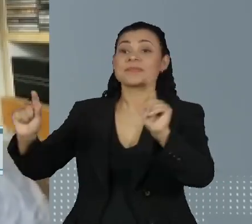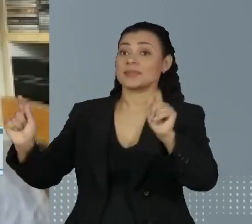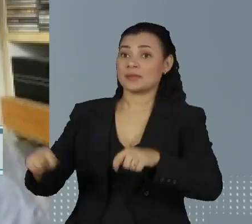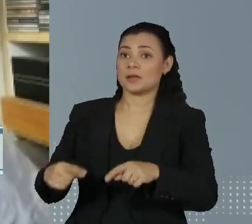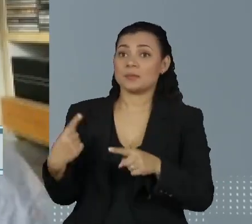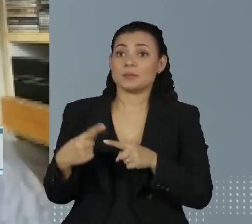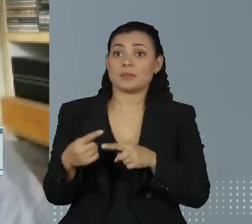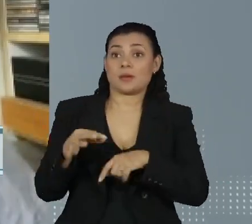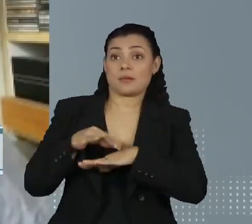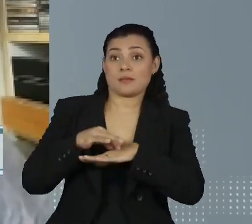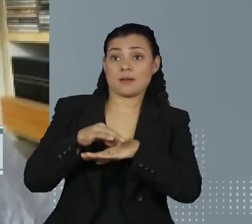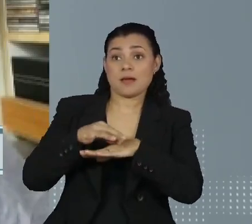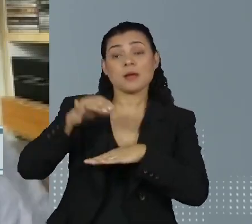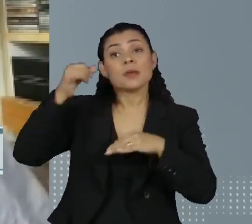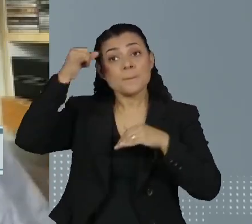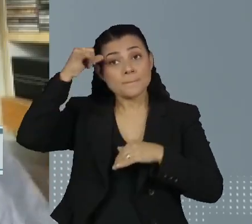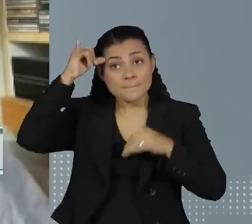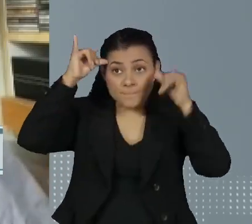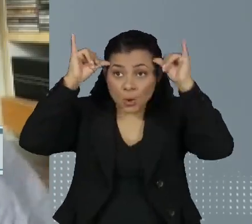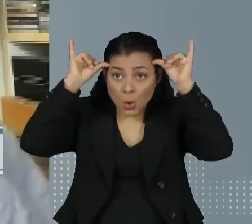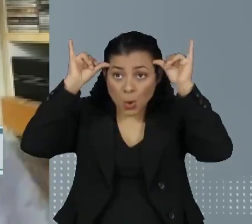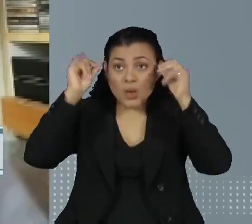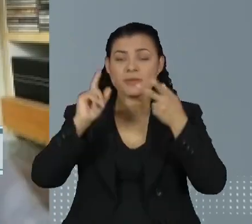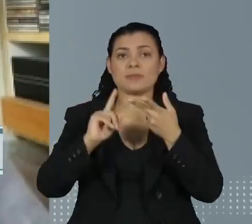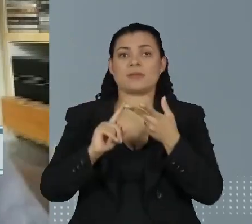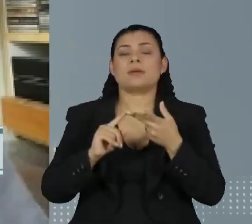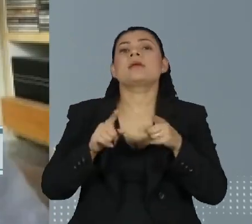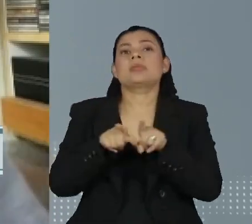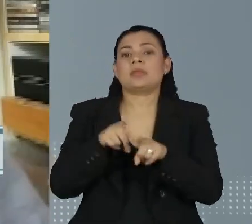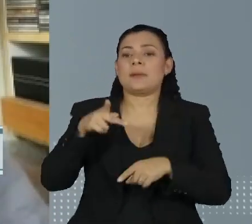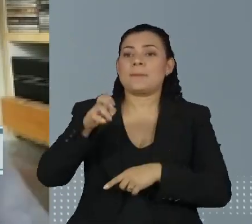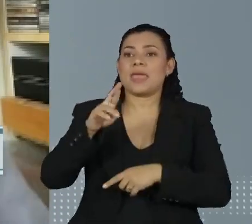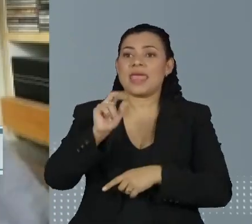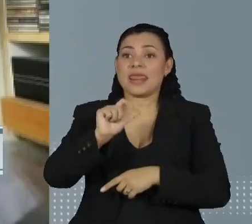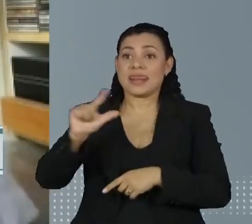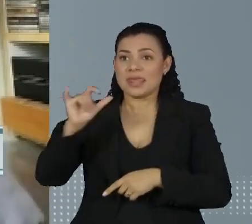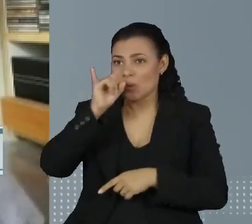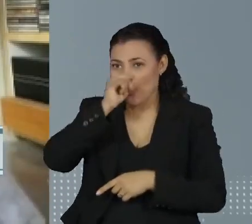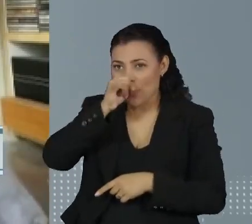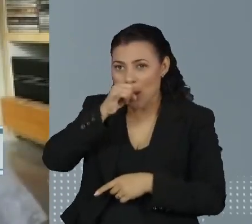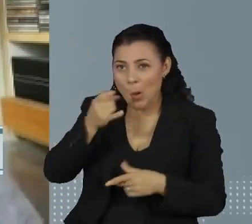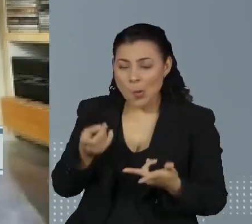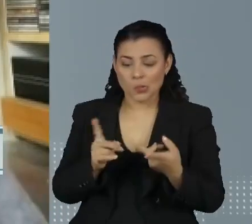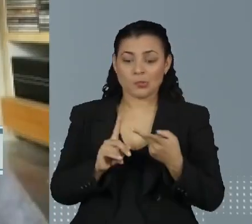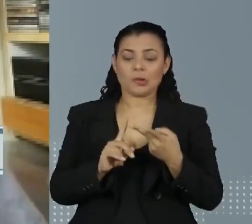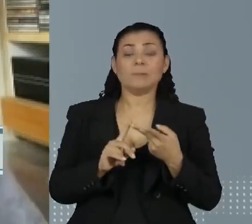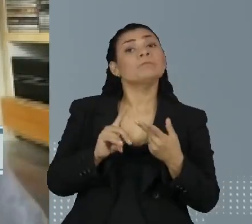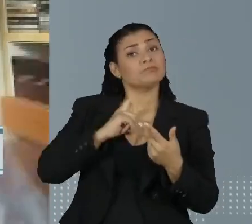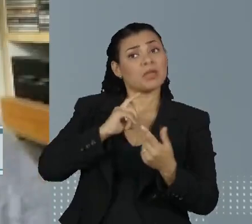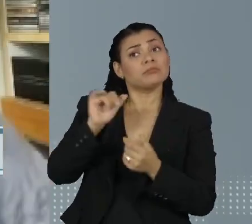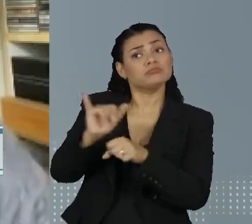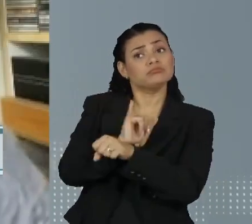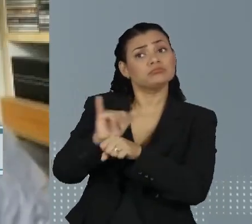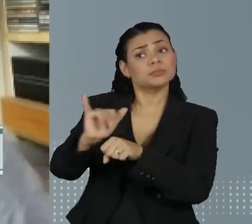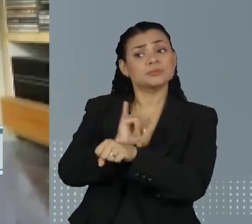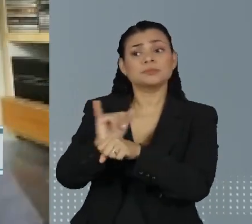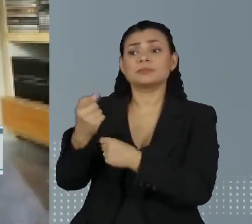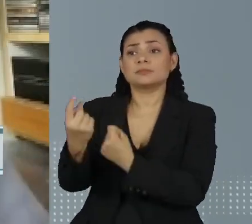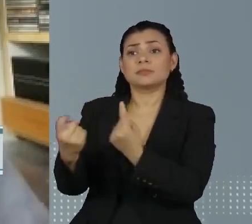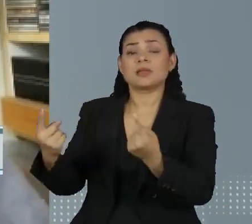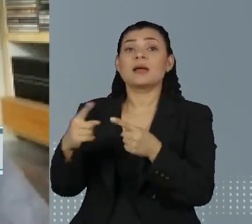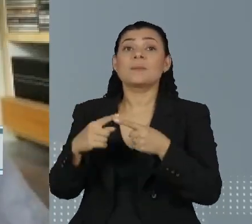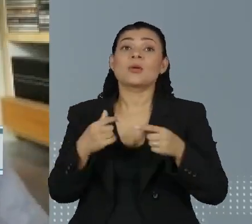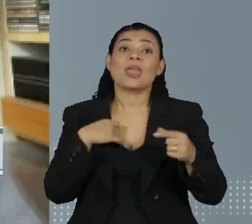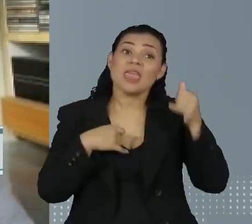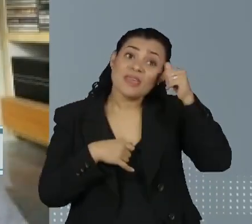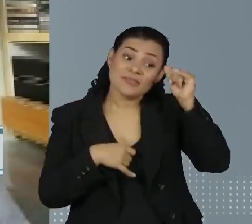carnes bovinas, tem o pernil. Então, é uma grande oportunidade, às vezes, a opção do que um bacalhau,